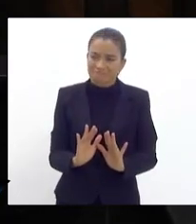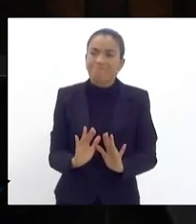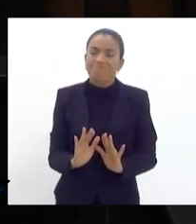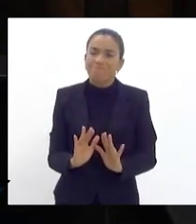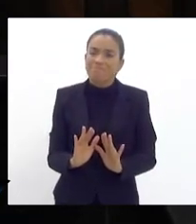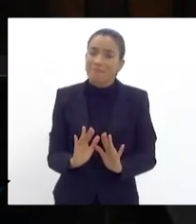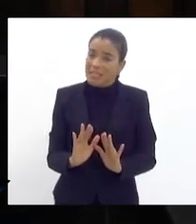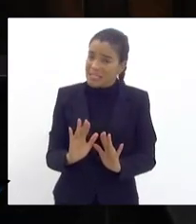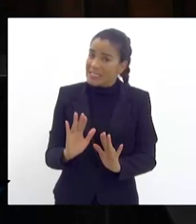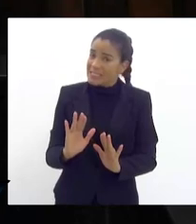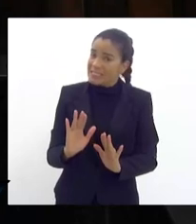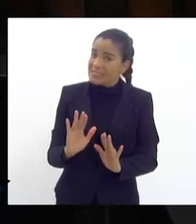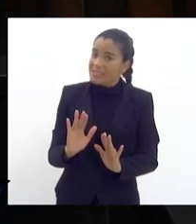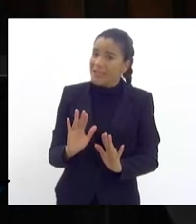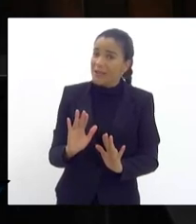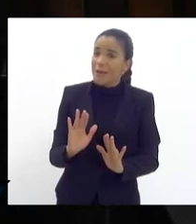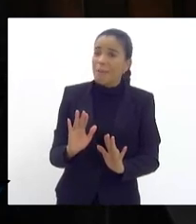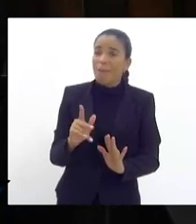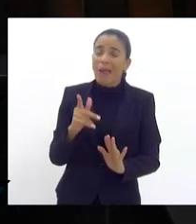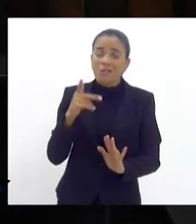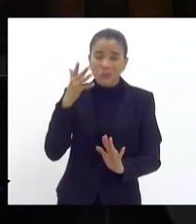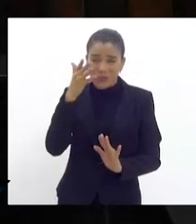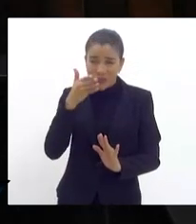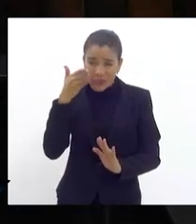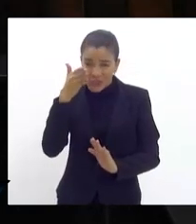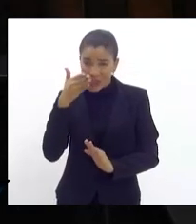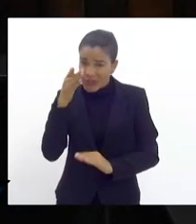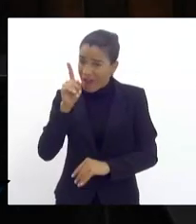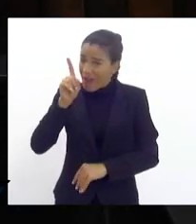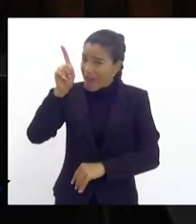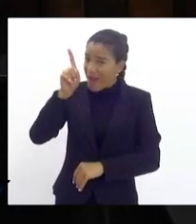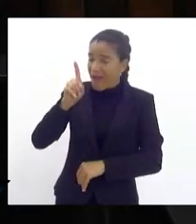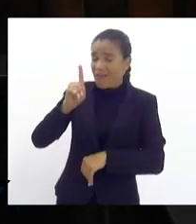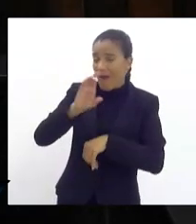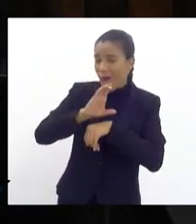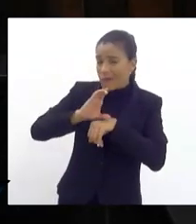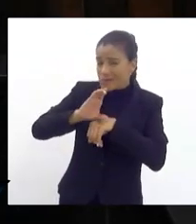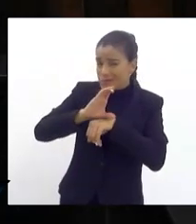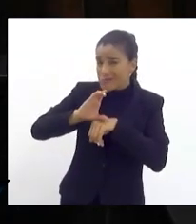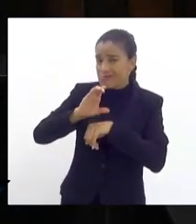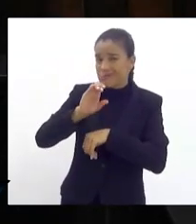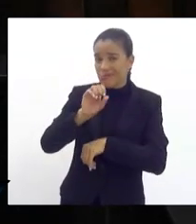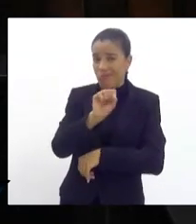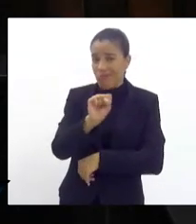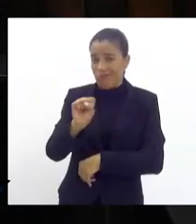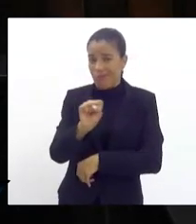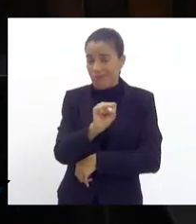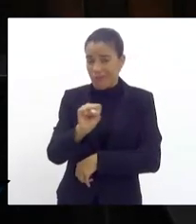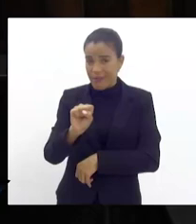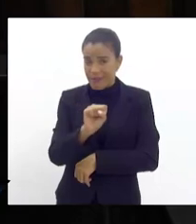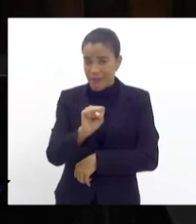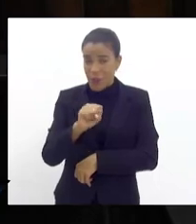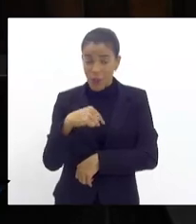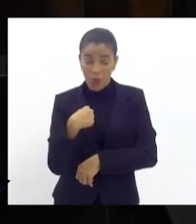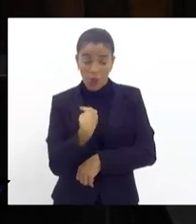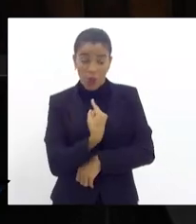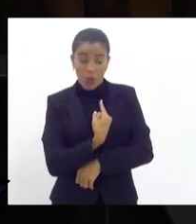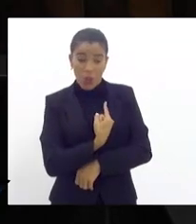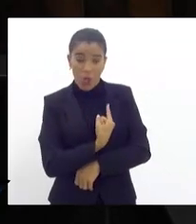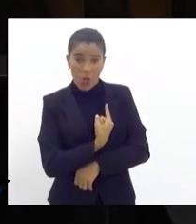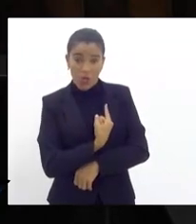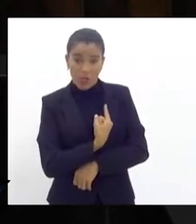Agora, esquecem os que fazem esse discurso, que lá na Constituição de 88, quando nós fomos,